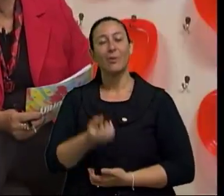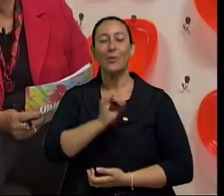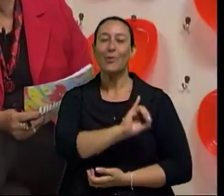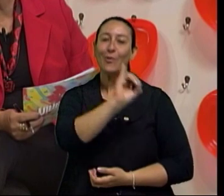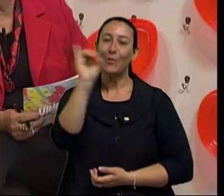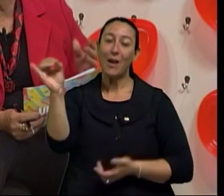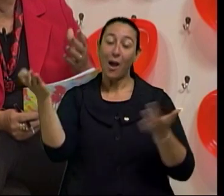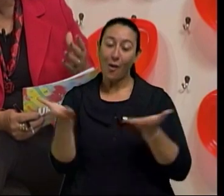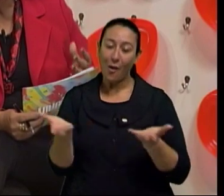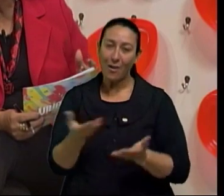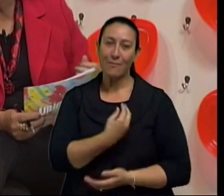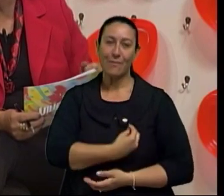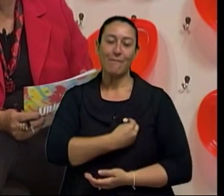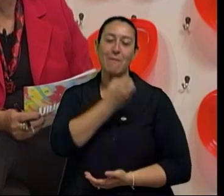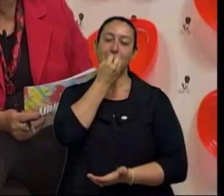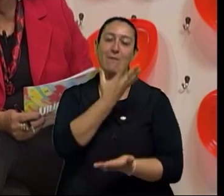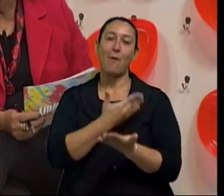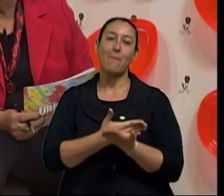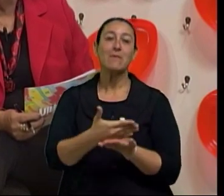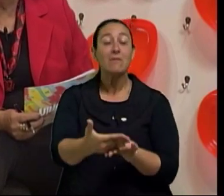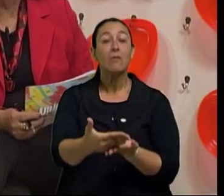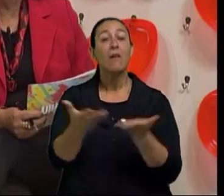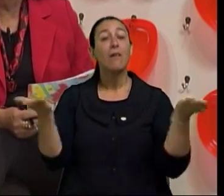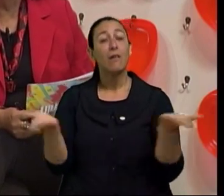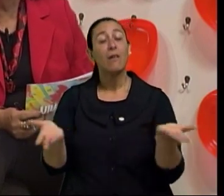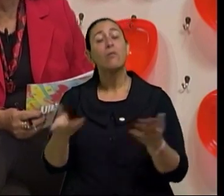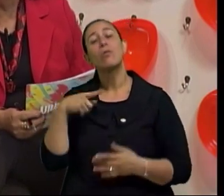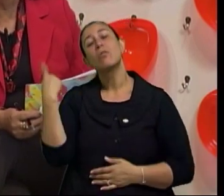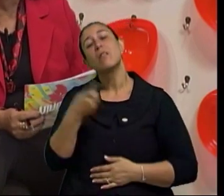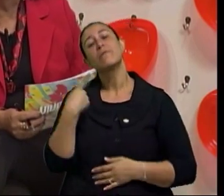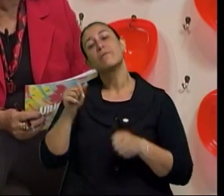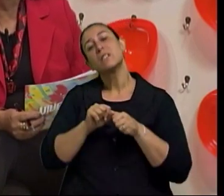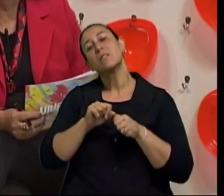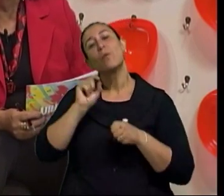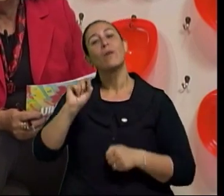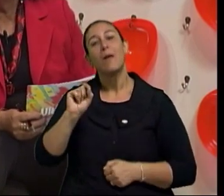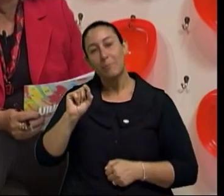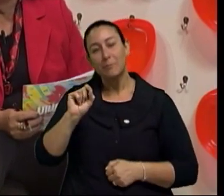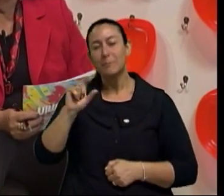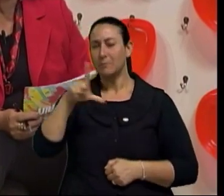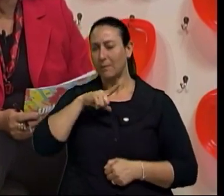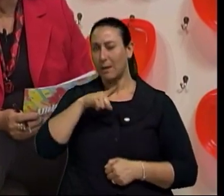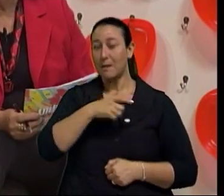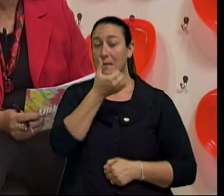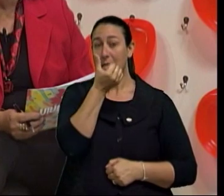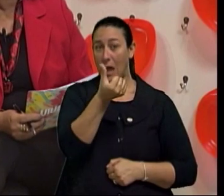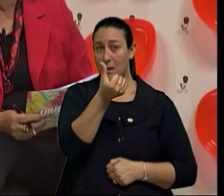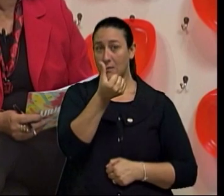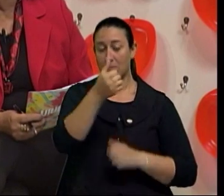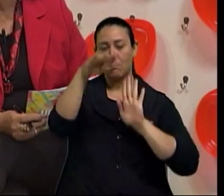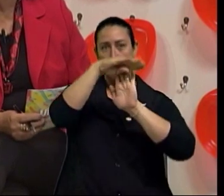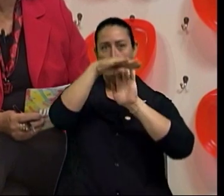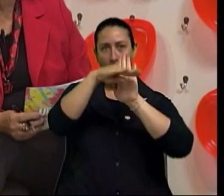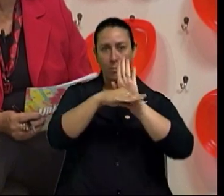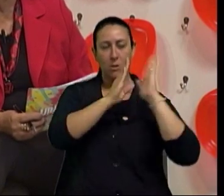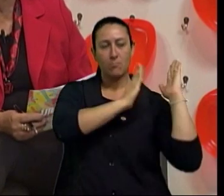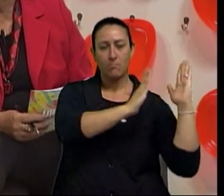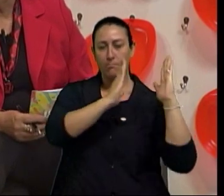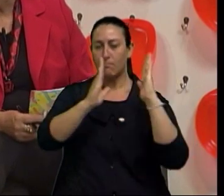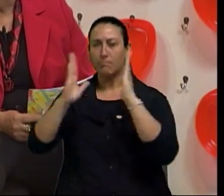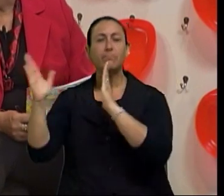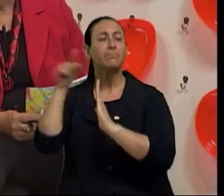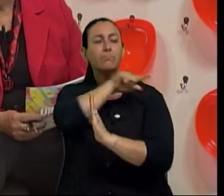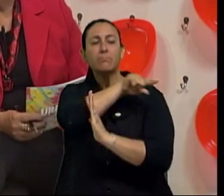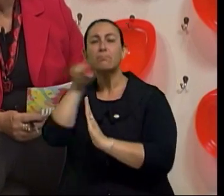então o Viva Bem está começando, né? E hoje nós iniciamos uma série de seis programas que vão tratar do assunto